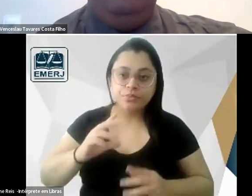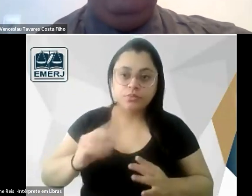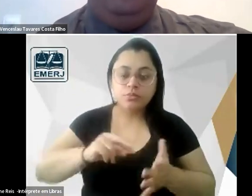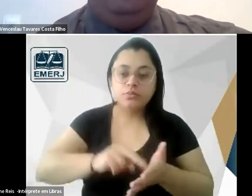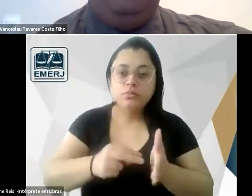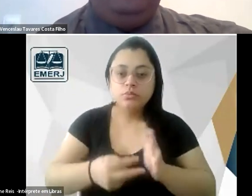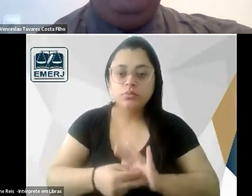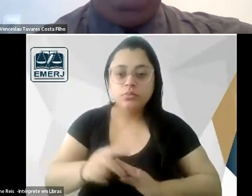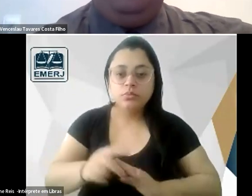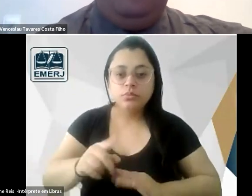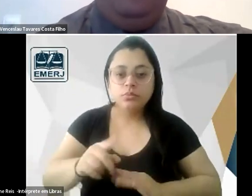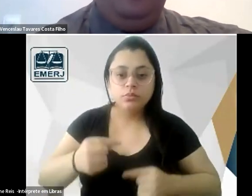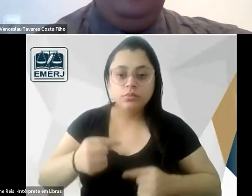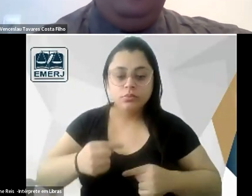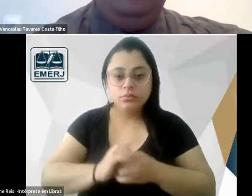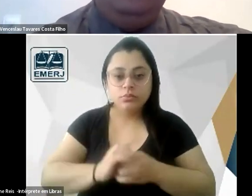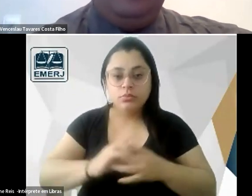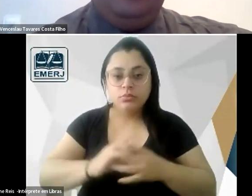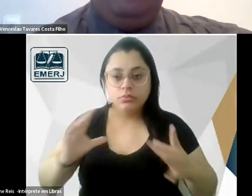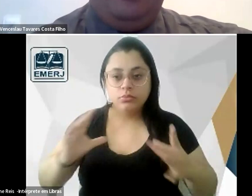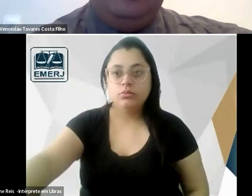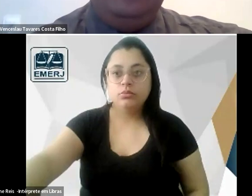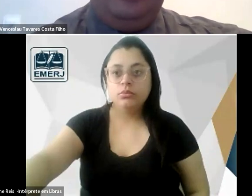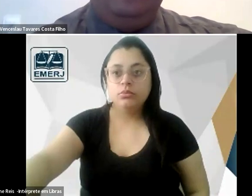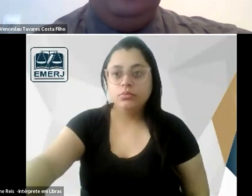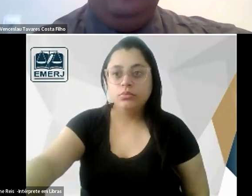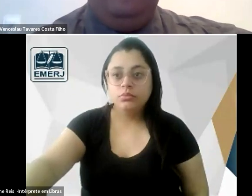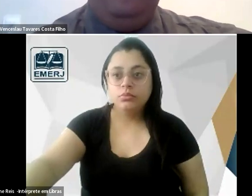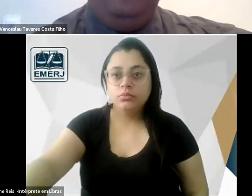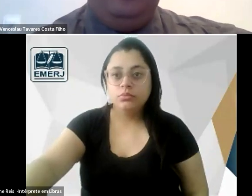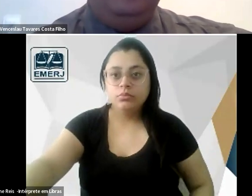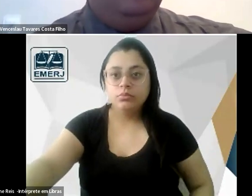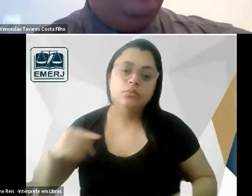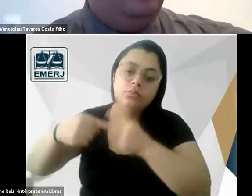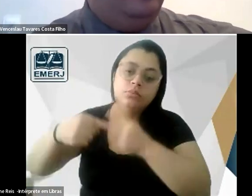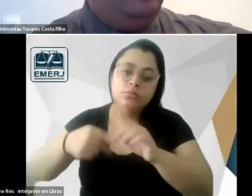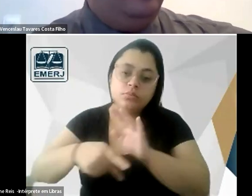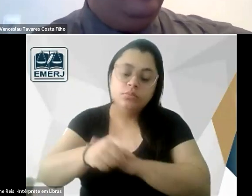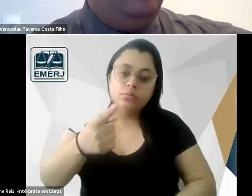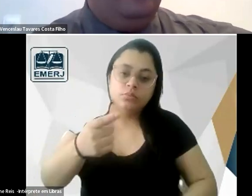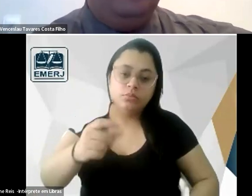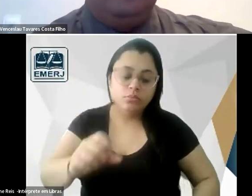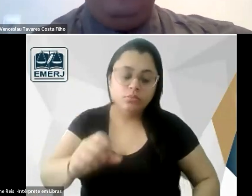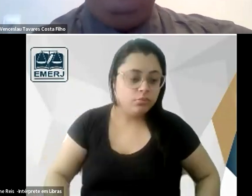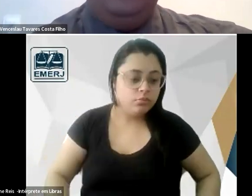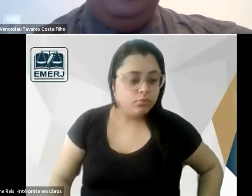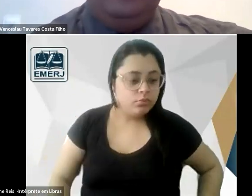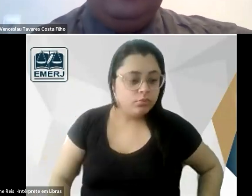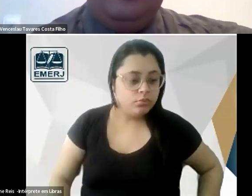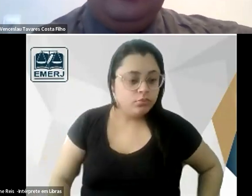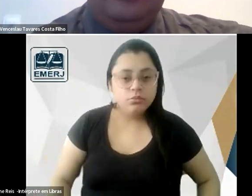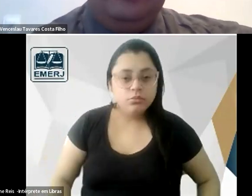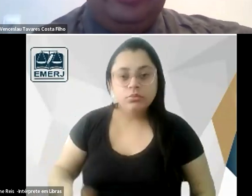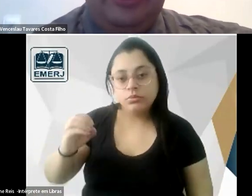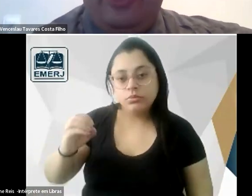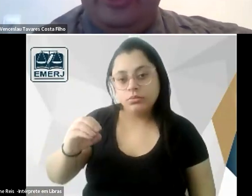um político do partido liberal naquela quadra do século XIX então Coelho Rodrigues